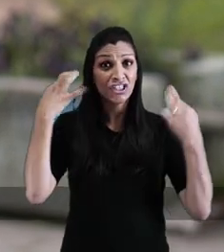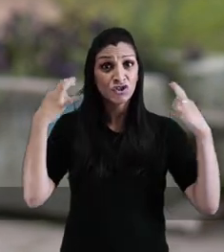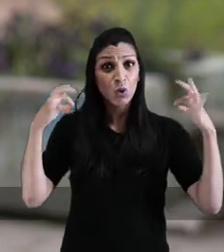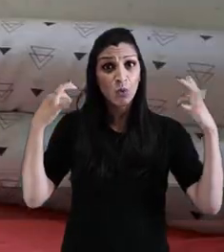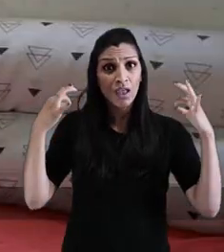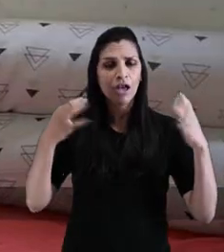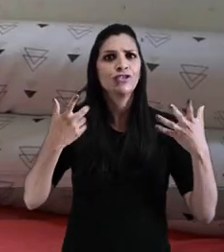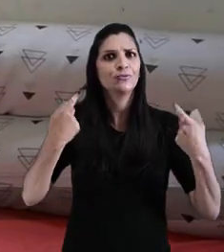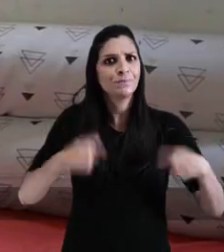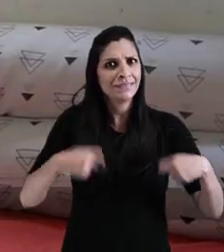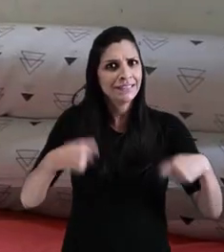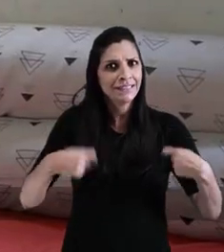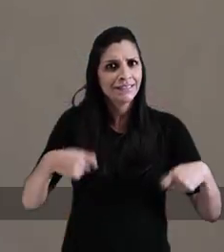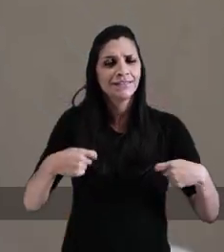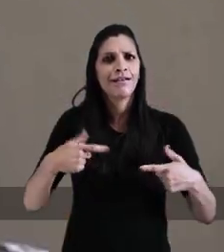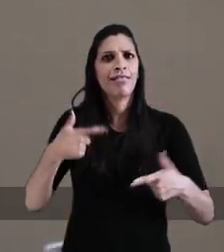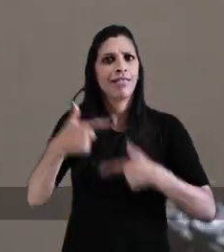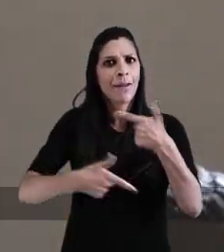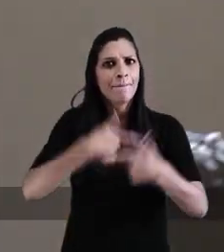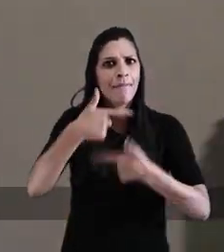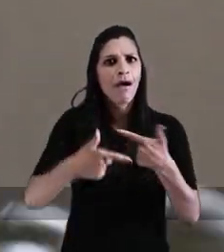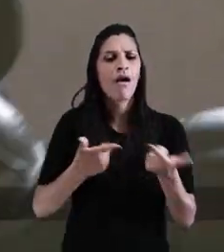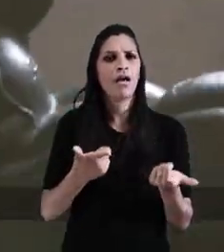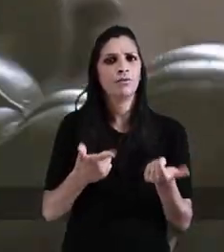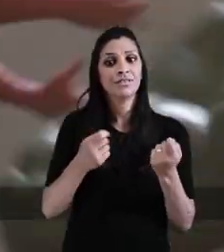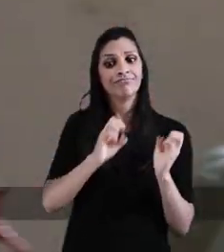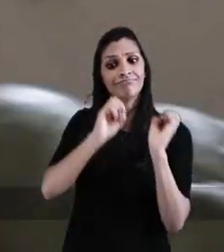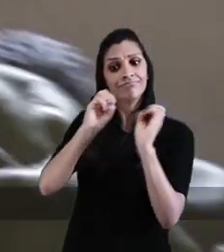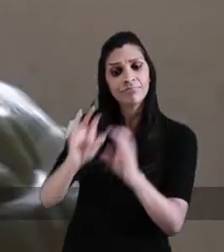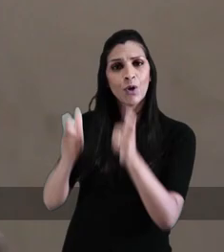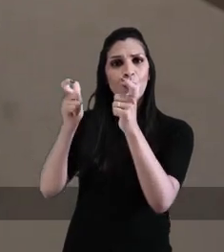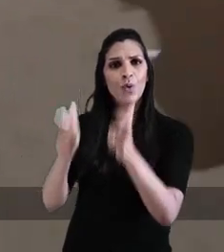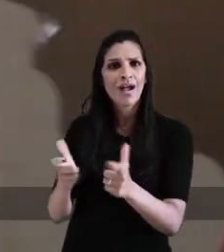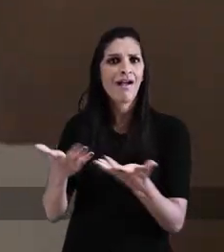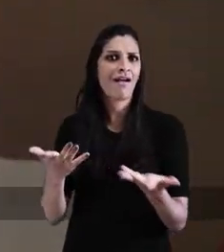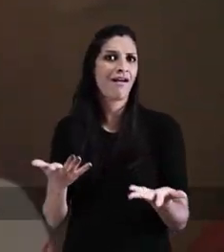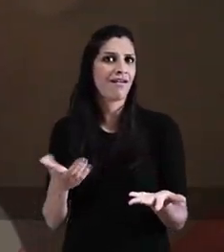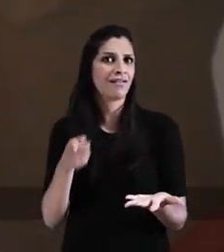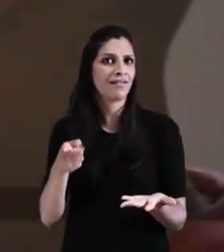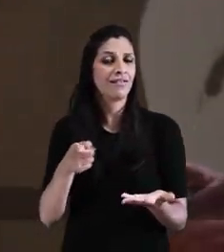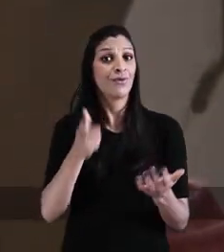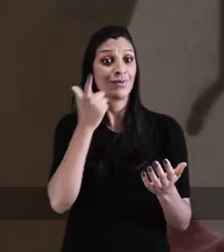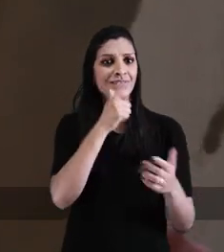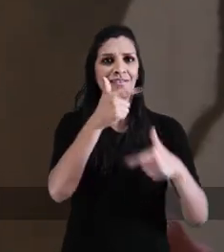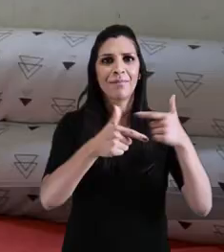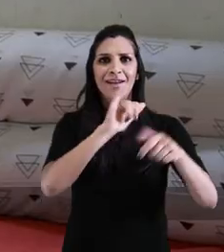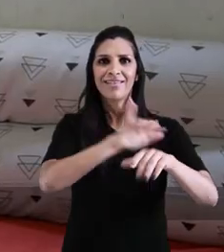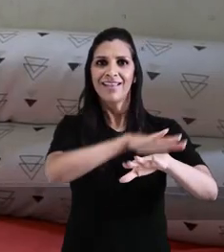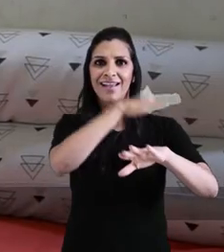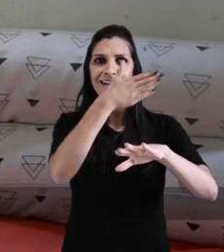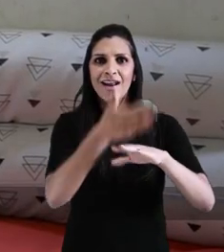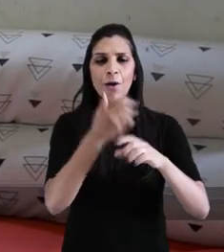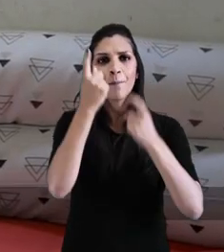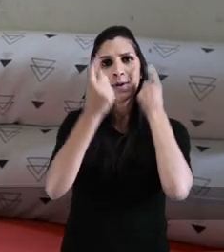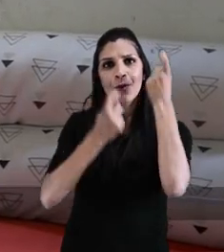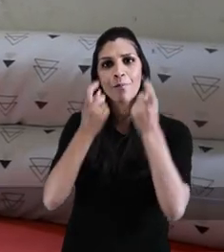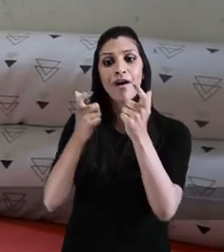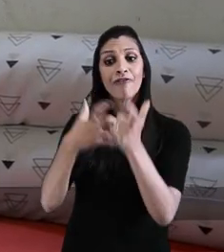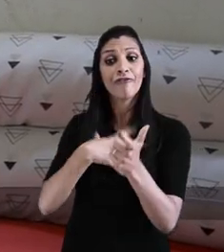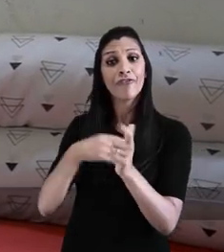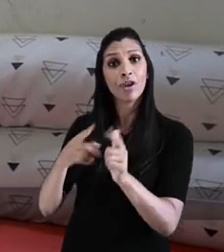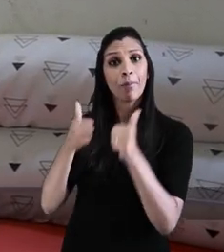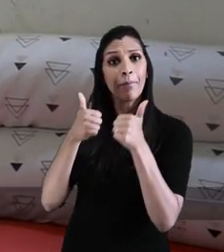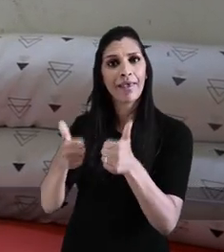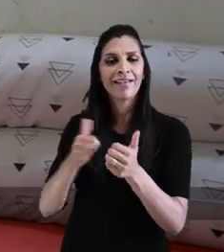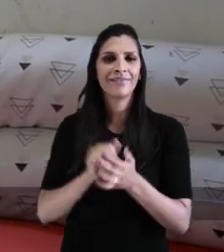mais esperar. Principalmente as mães solteiras, porque a gente precisa muito ter com quem deixar o filho. Tu pode pegar um trabalho de título